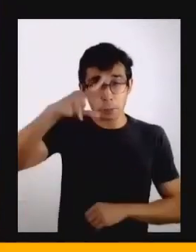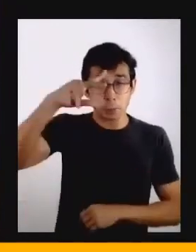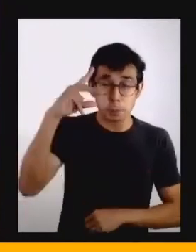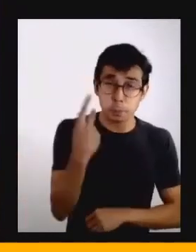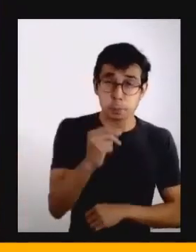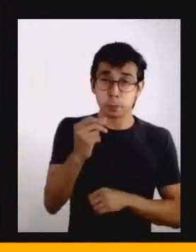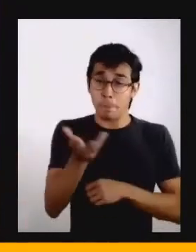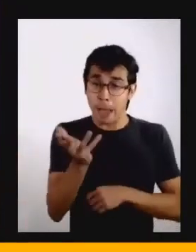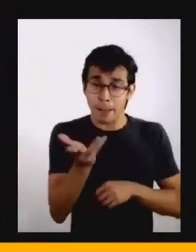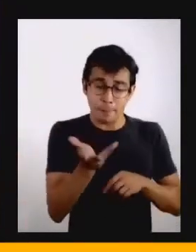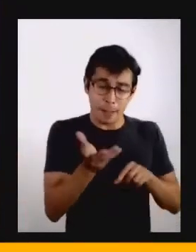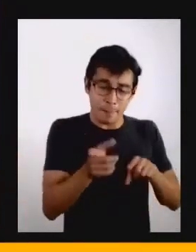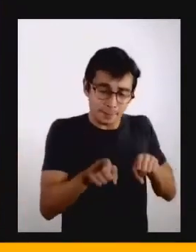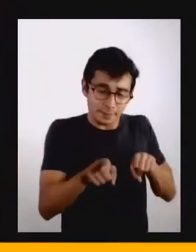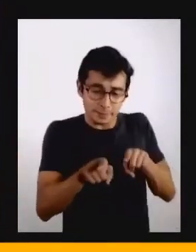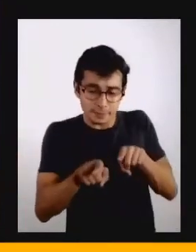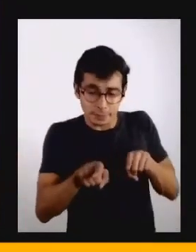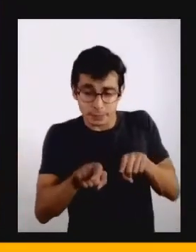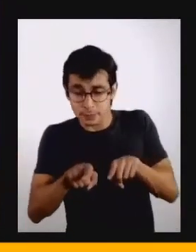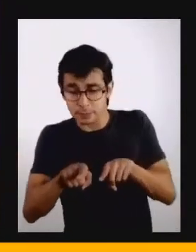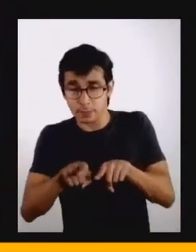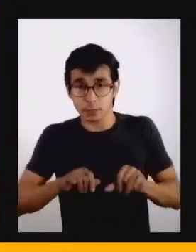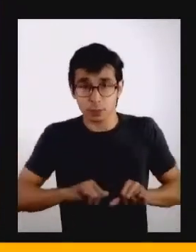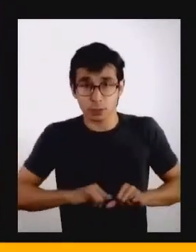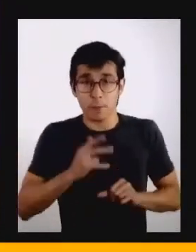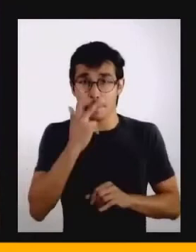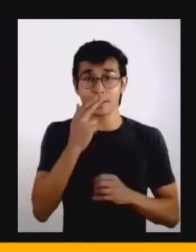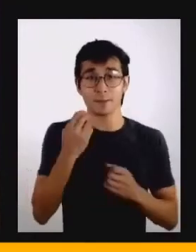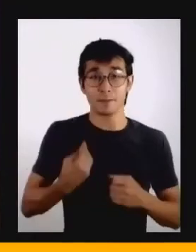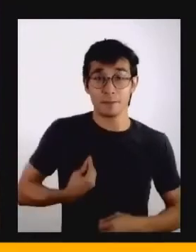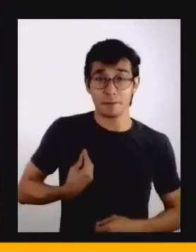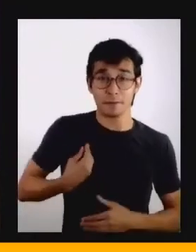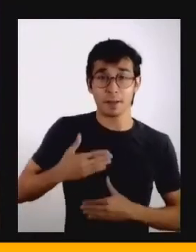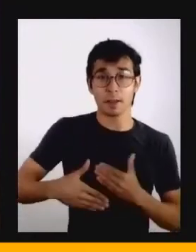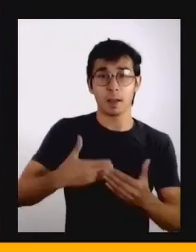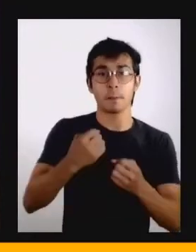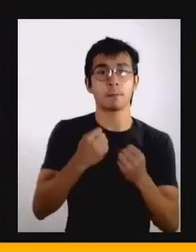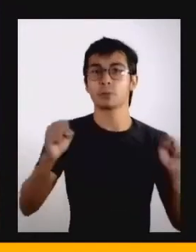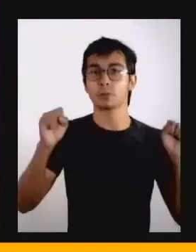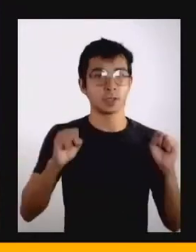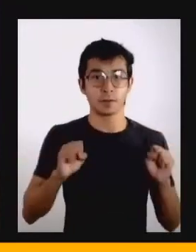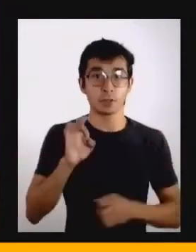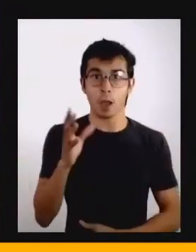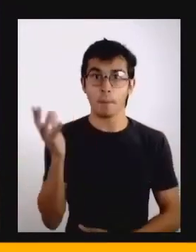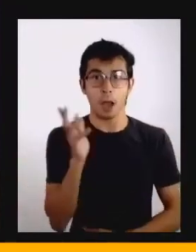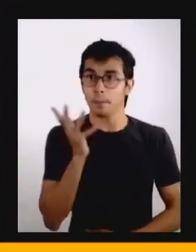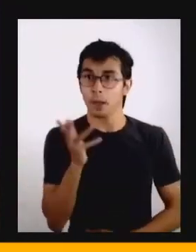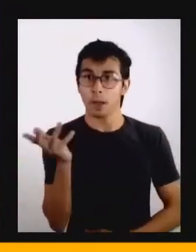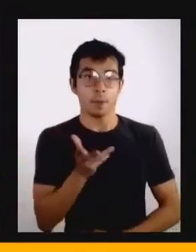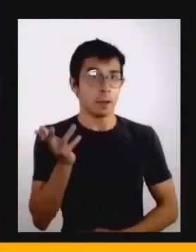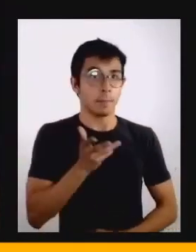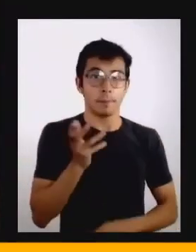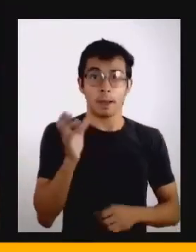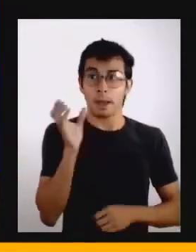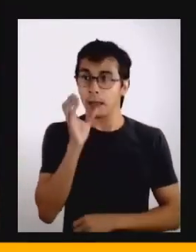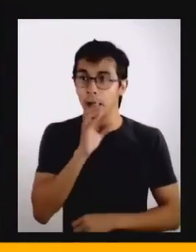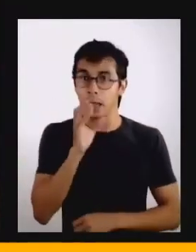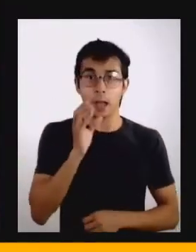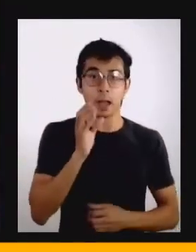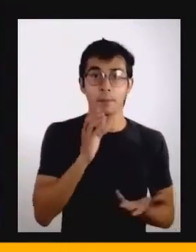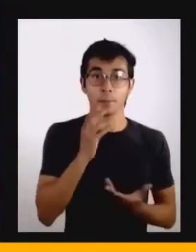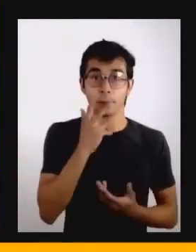e descobrir que essa vida parece que fica impossível. A gente fica num corre sem fim e que parece que nada compensa.